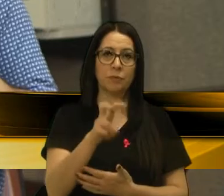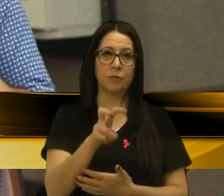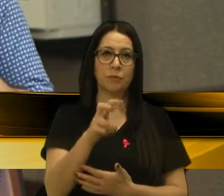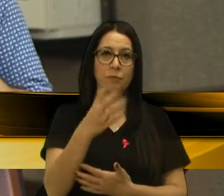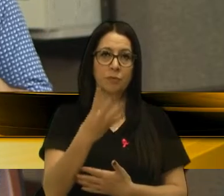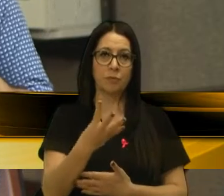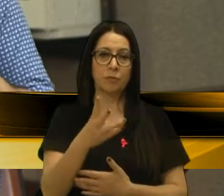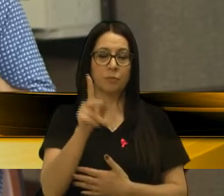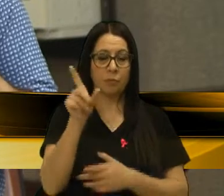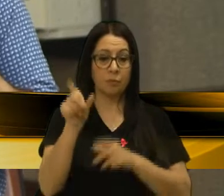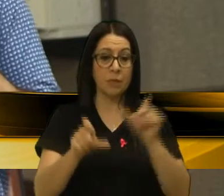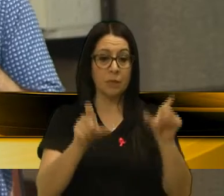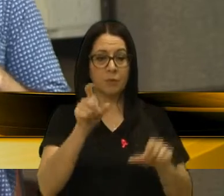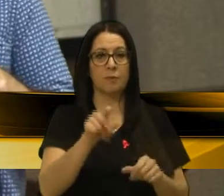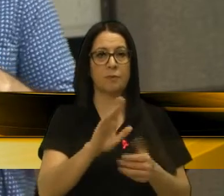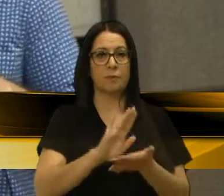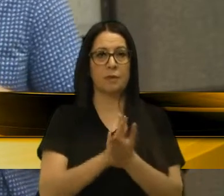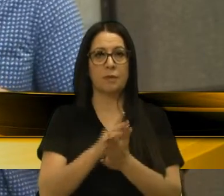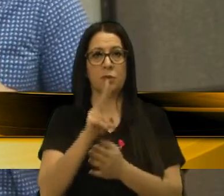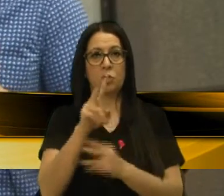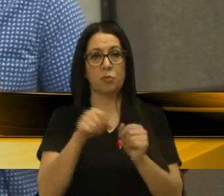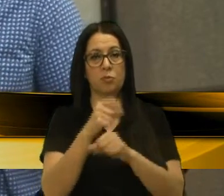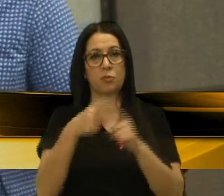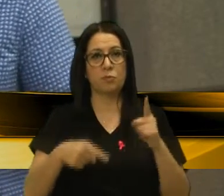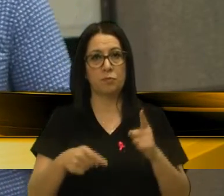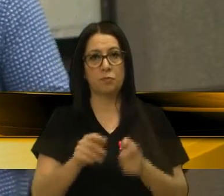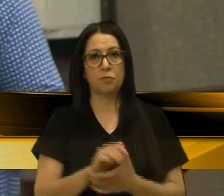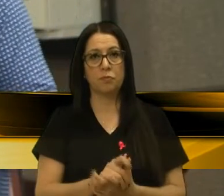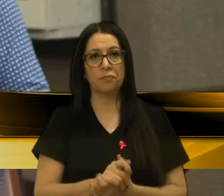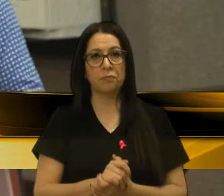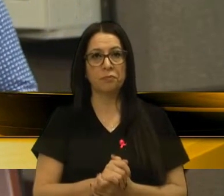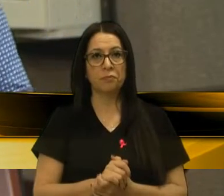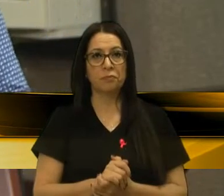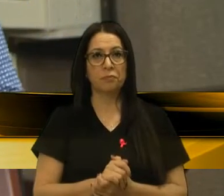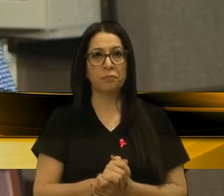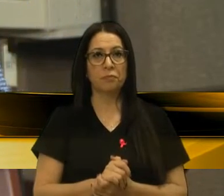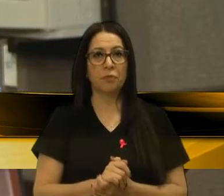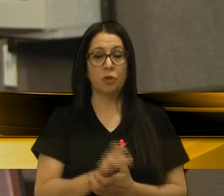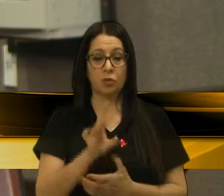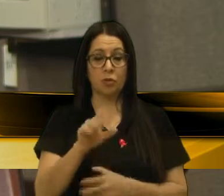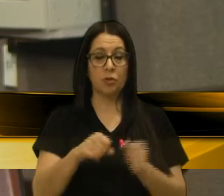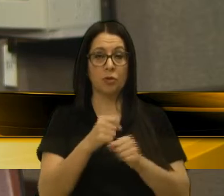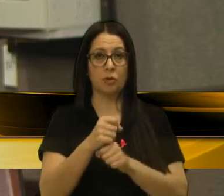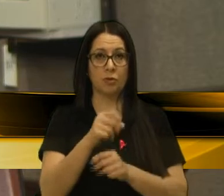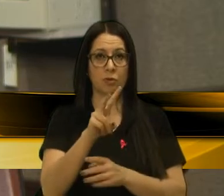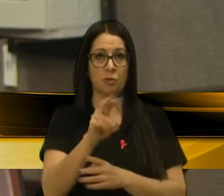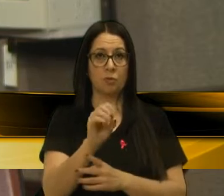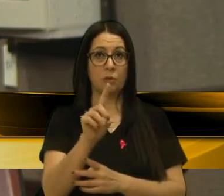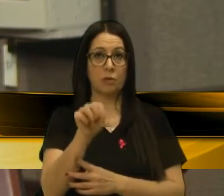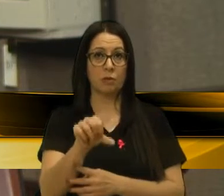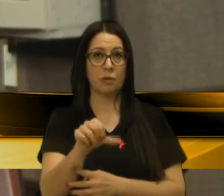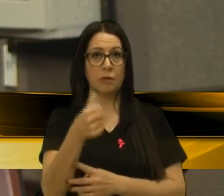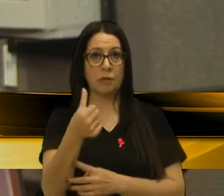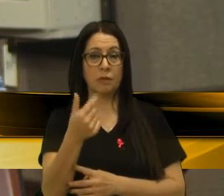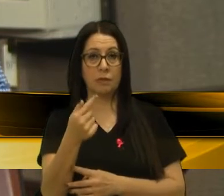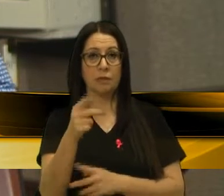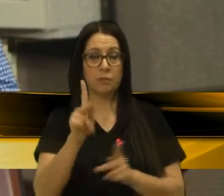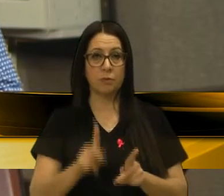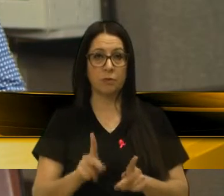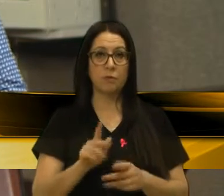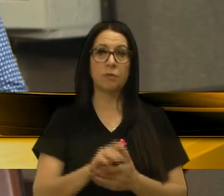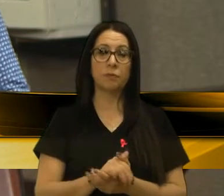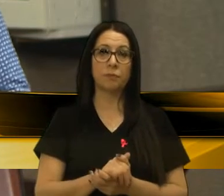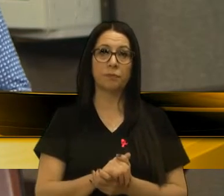454 pessoas foram assassinadas em dois anos e meio. Só neste ano de 2019, 67 pessoas